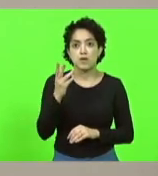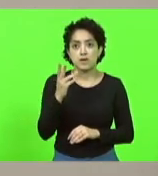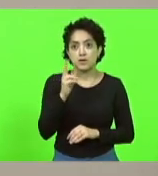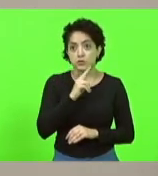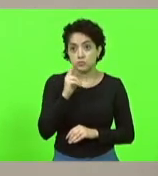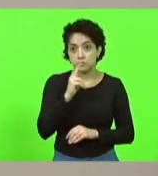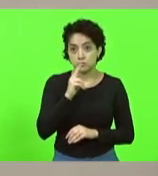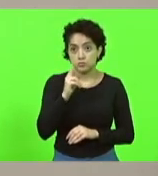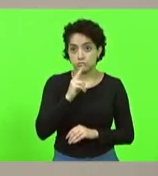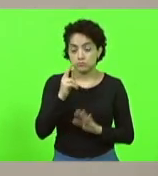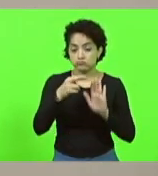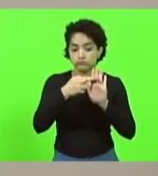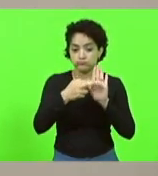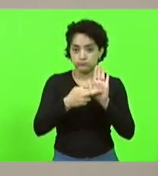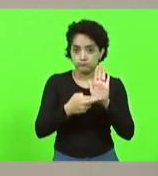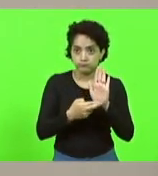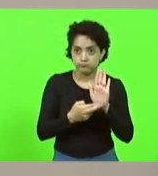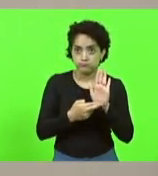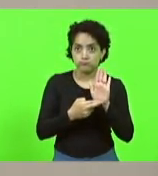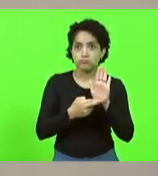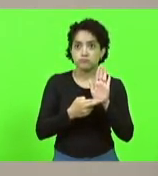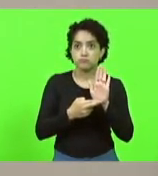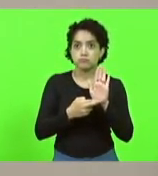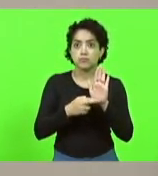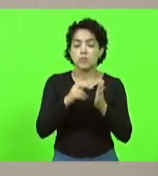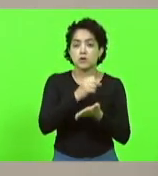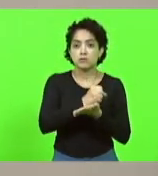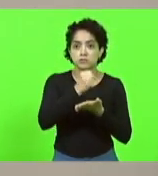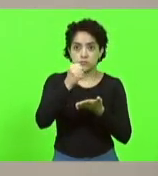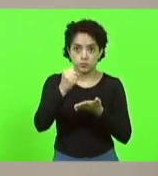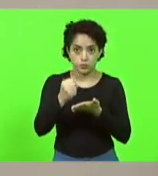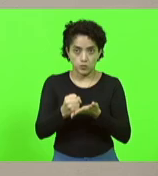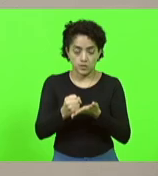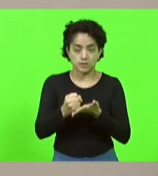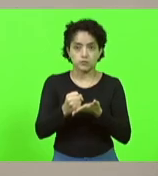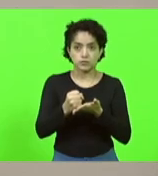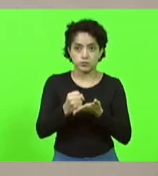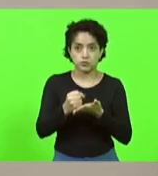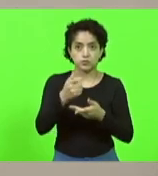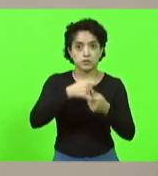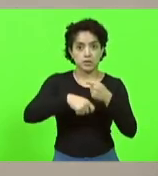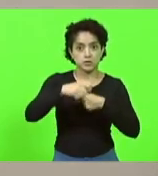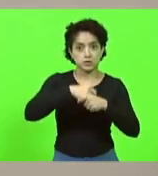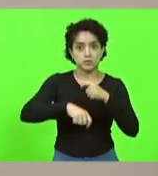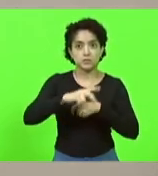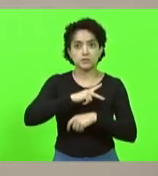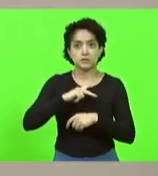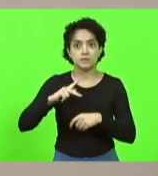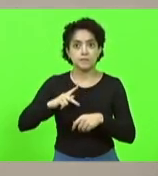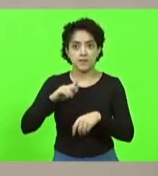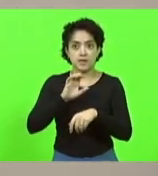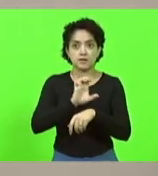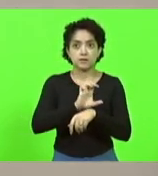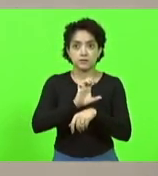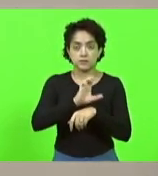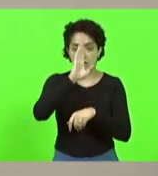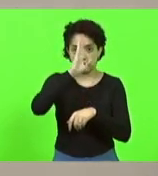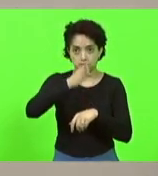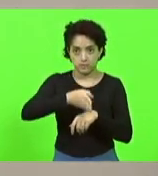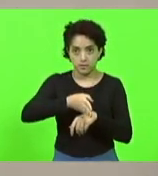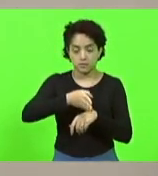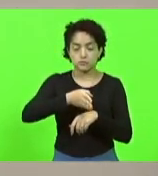estabelece normas sobre a celebração de contratos de patrocínio nos quais a administração pública estadual direta, autárquica e